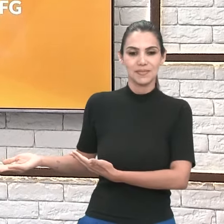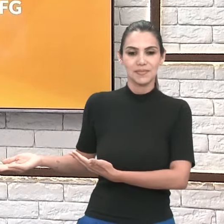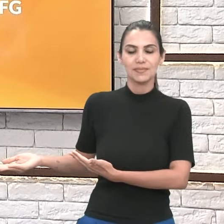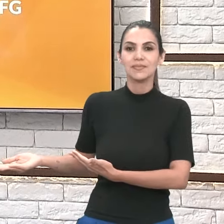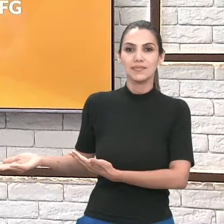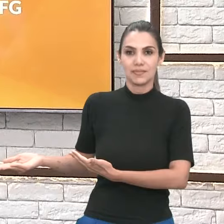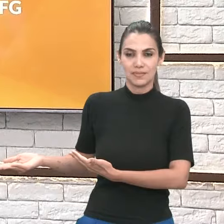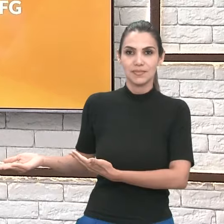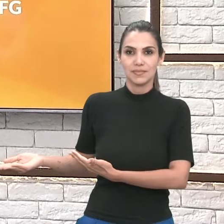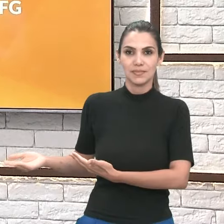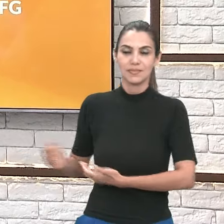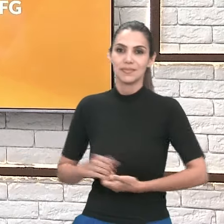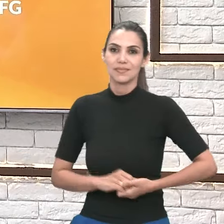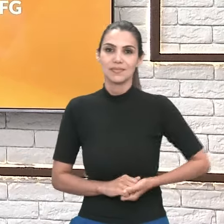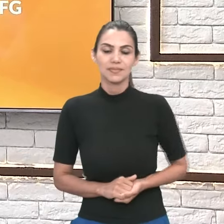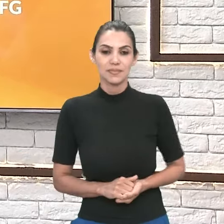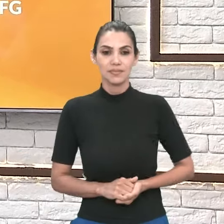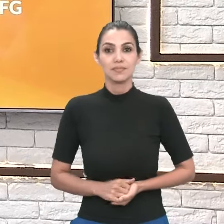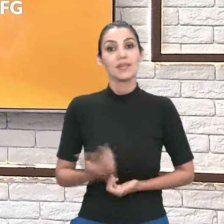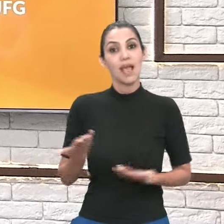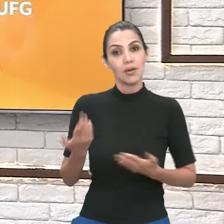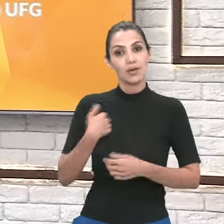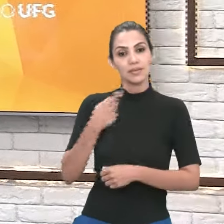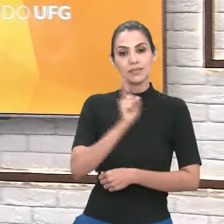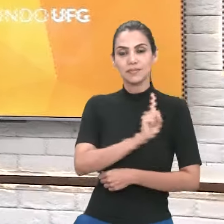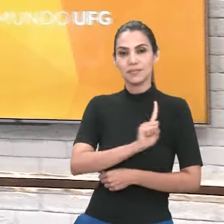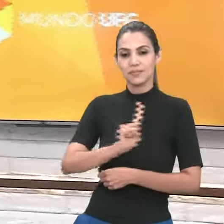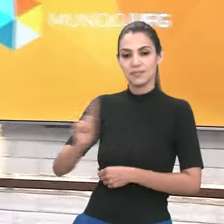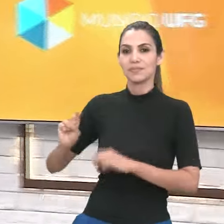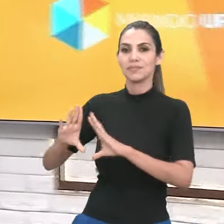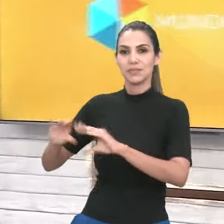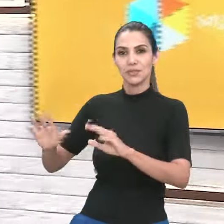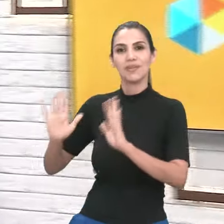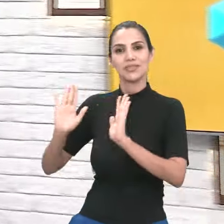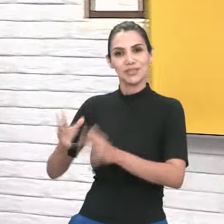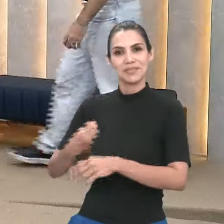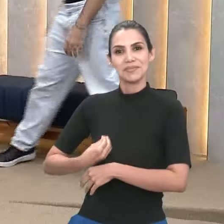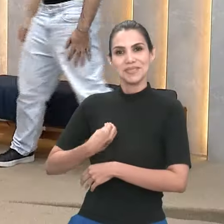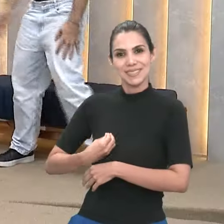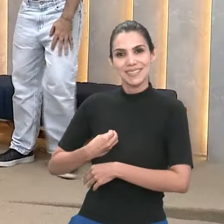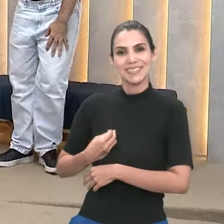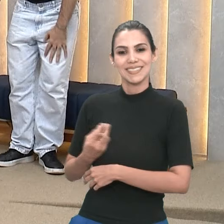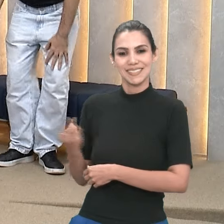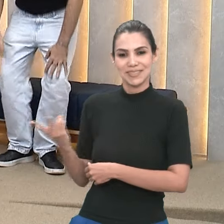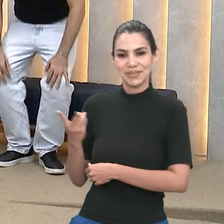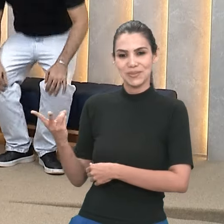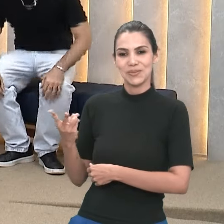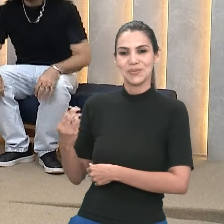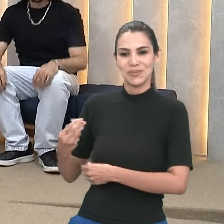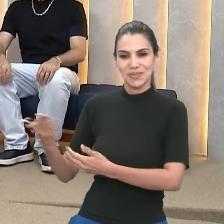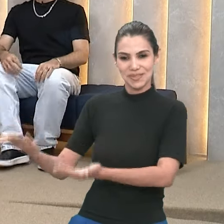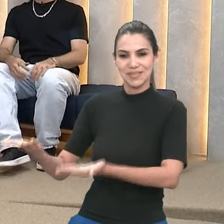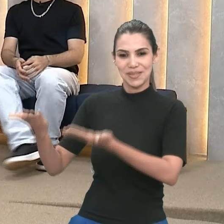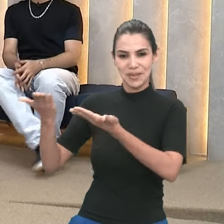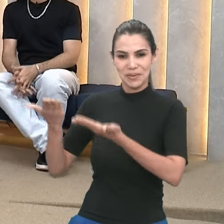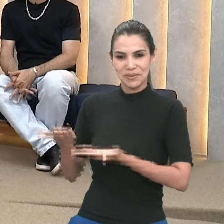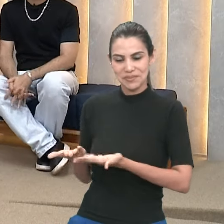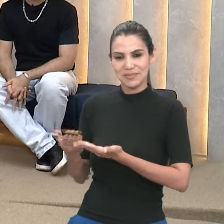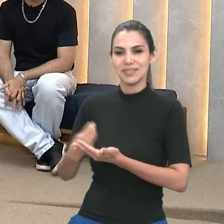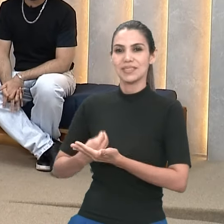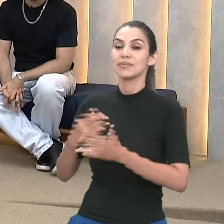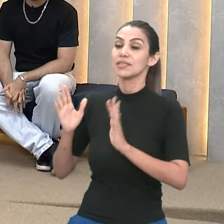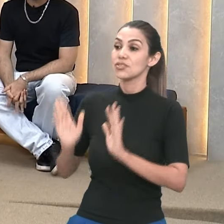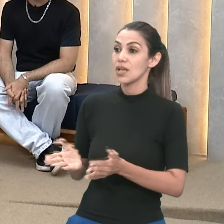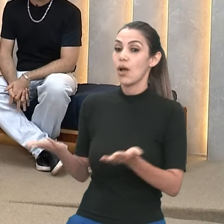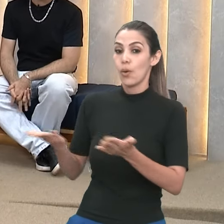e interagir com a gente por lá. Já vou caminhando aqui para o sofá, porque já estão aqui comigo as nossas convidadas de hoje. Com a gente hoje,